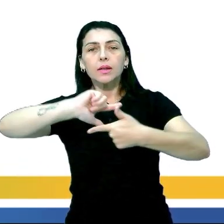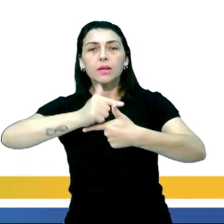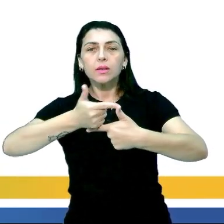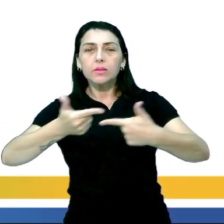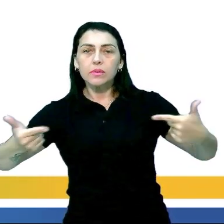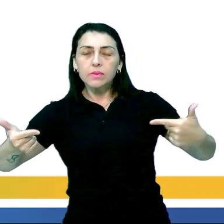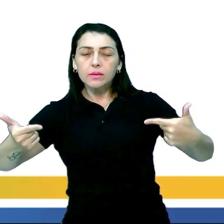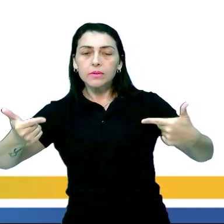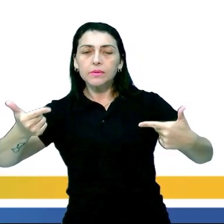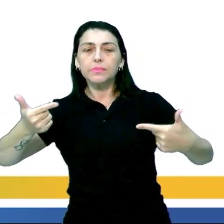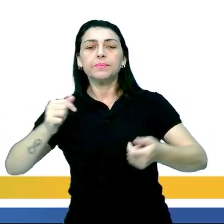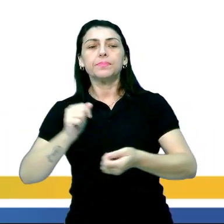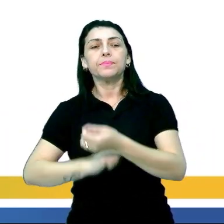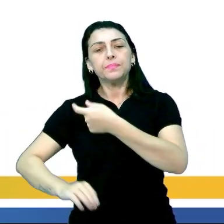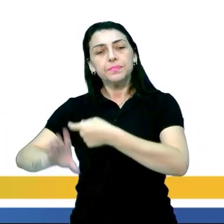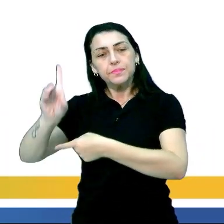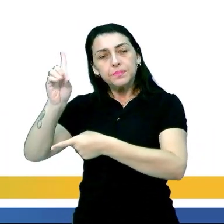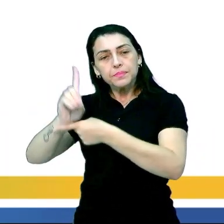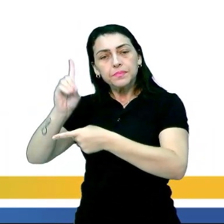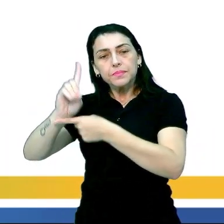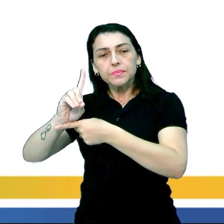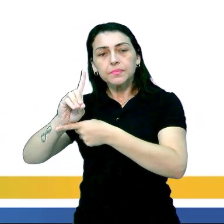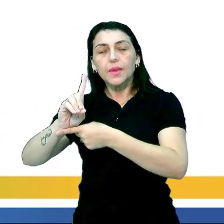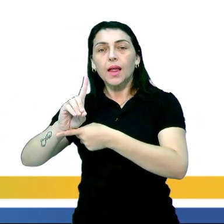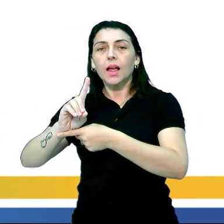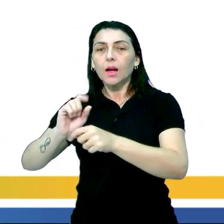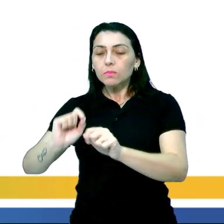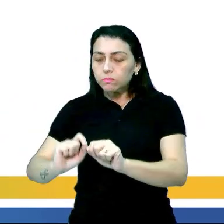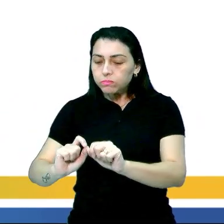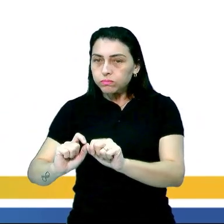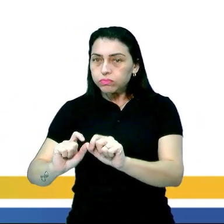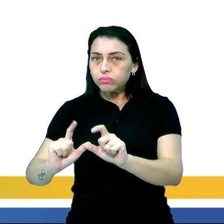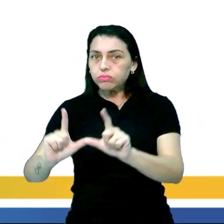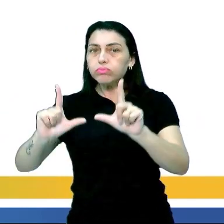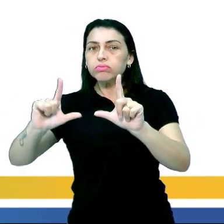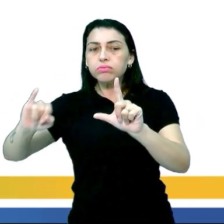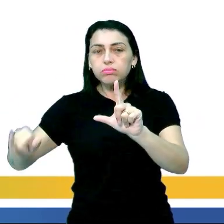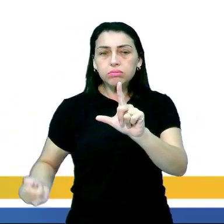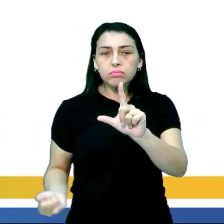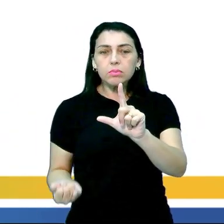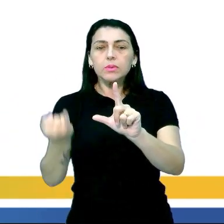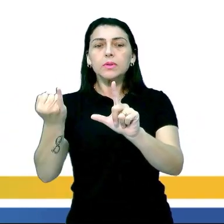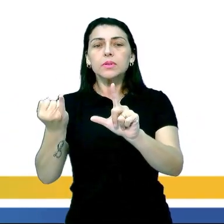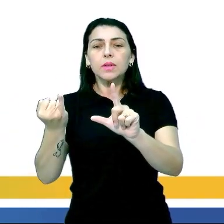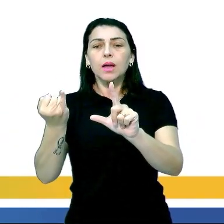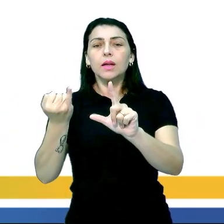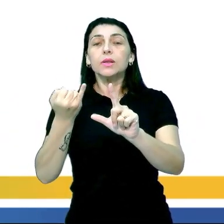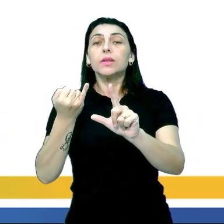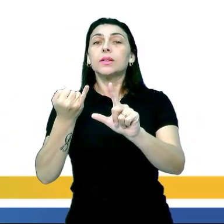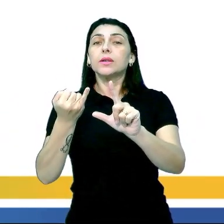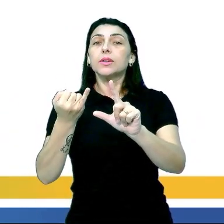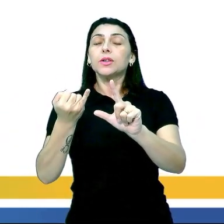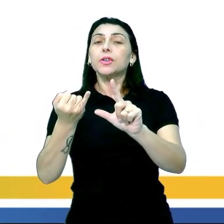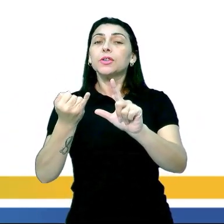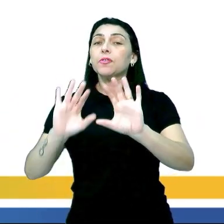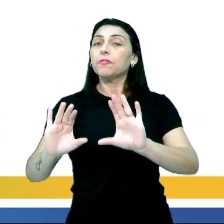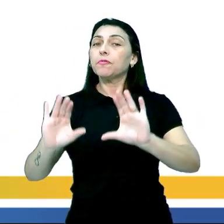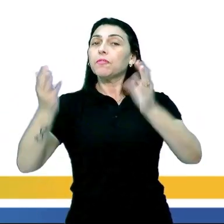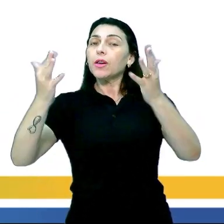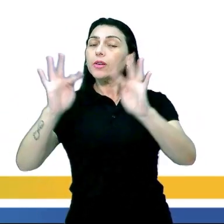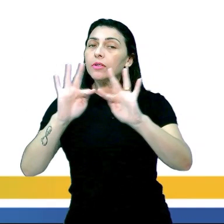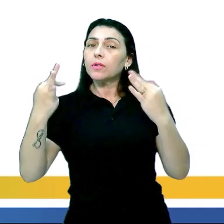de sociabilidade tradicionais, letra D, aumento das oportunidades de